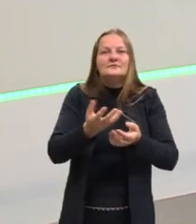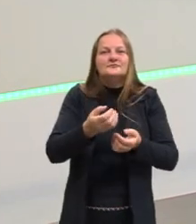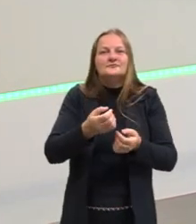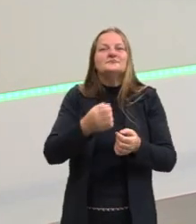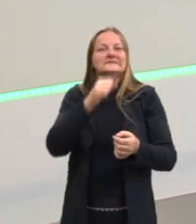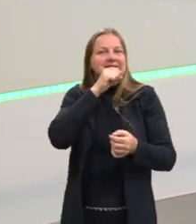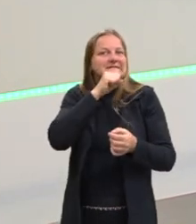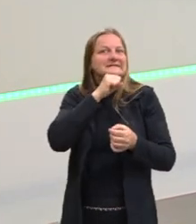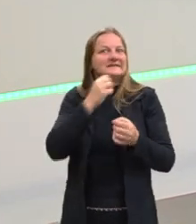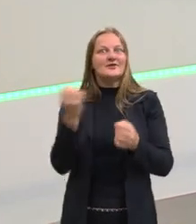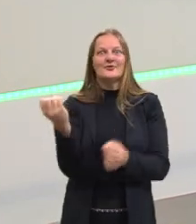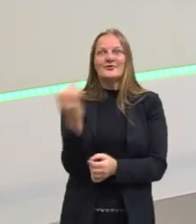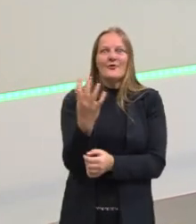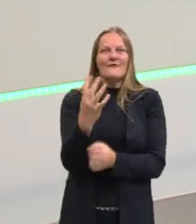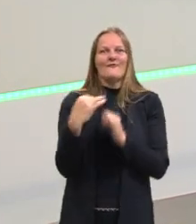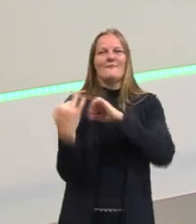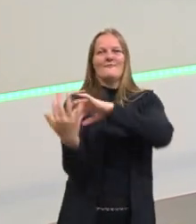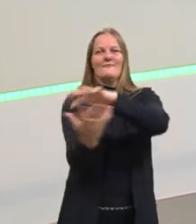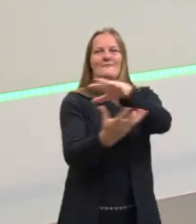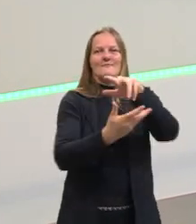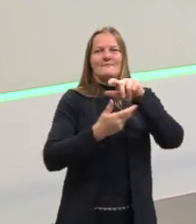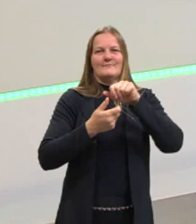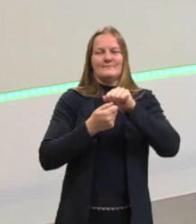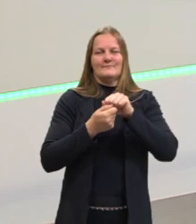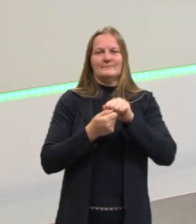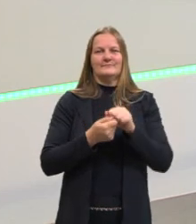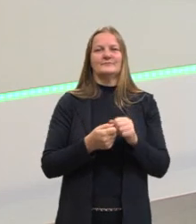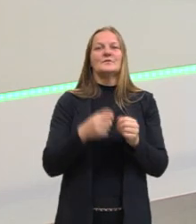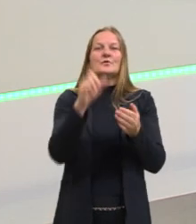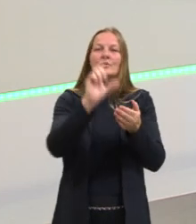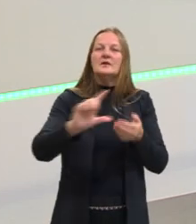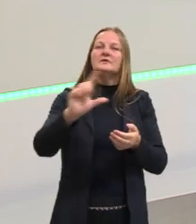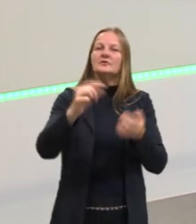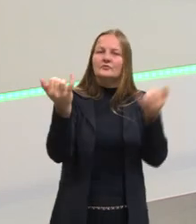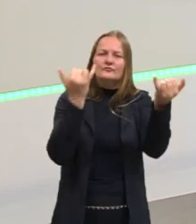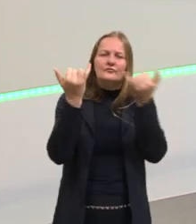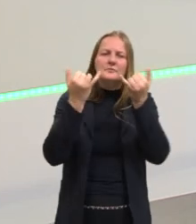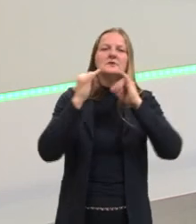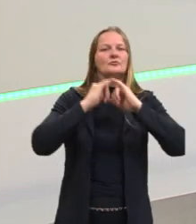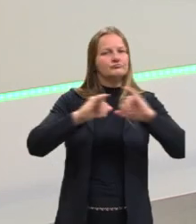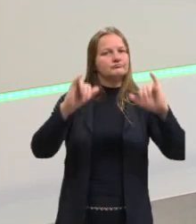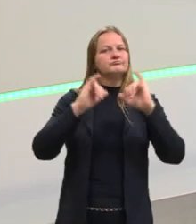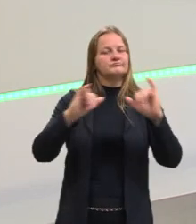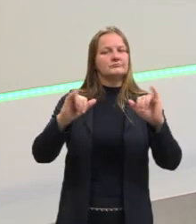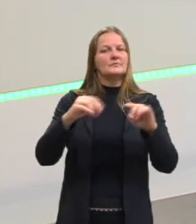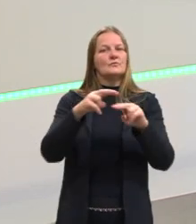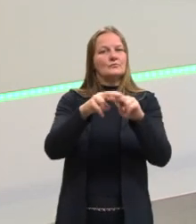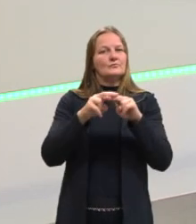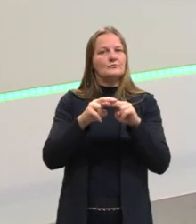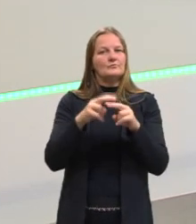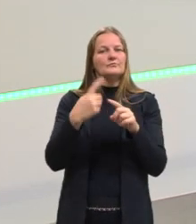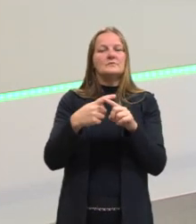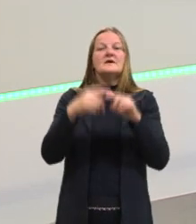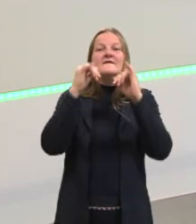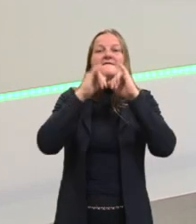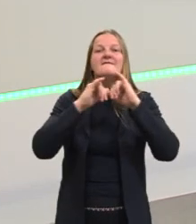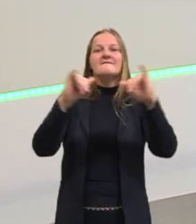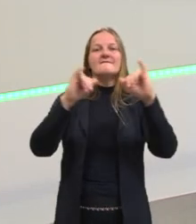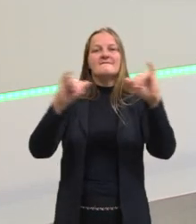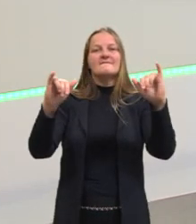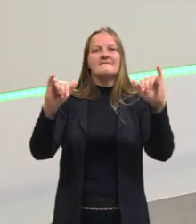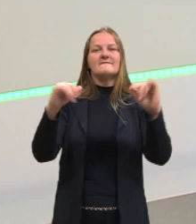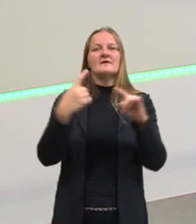falando desse novo mundo. Então, a literatura de informação, ela é assim. Ela serve o quê? Para informar